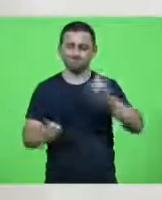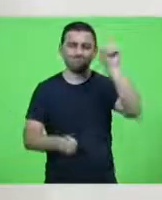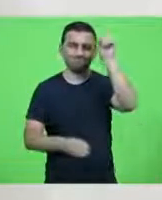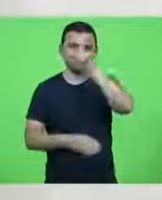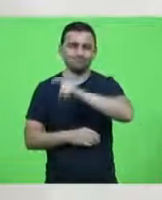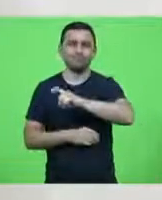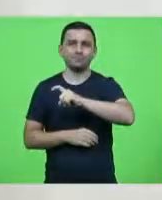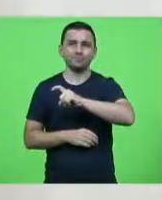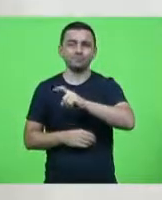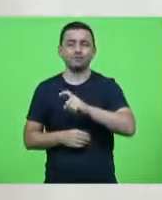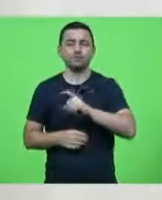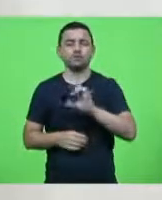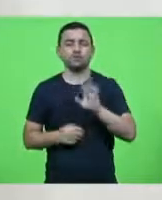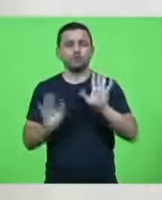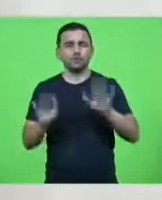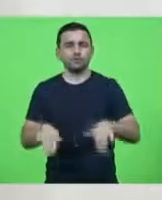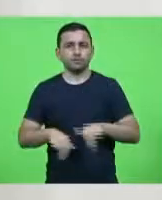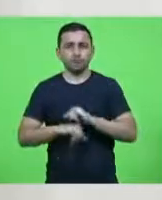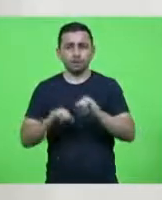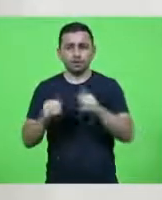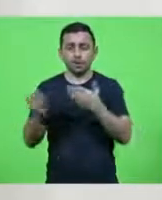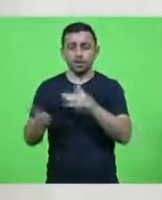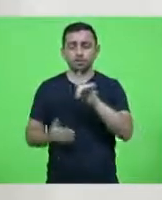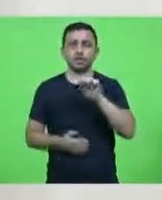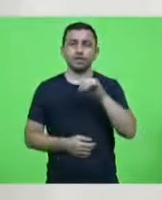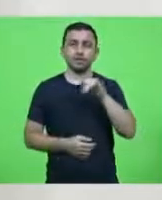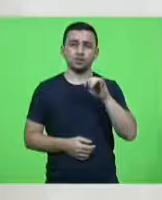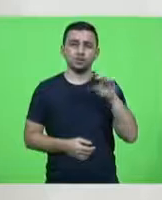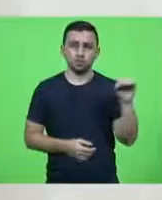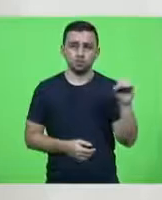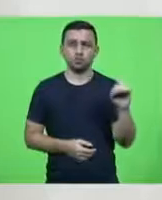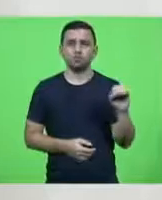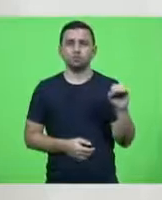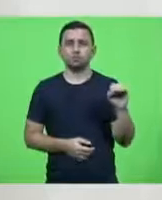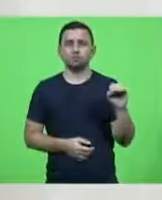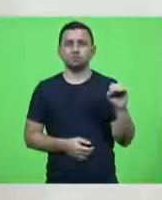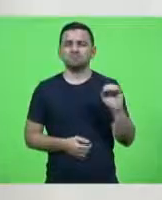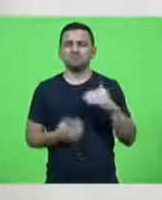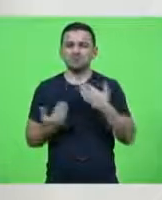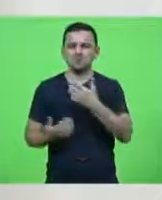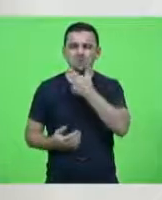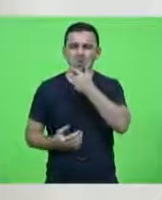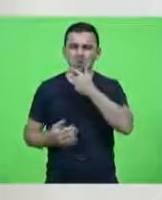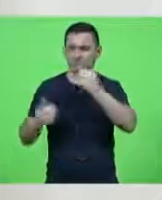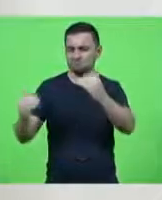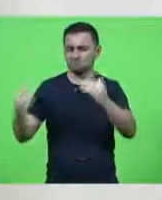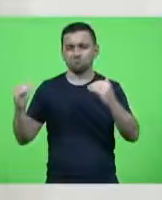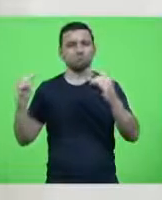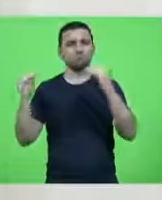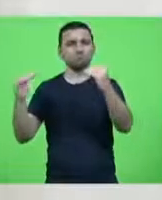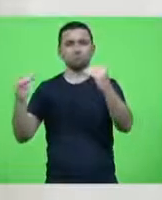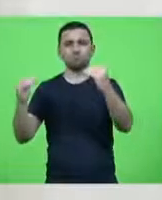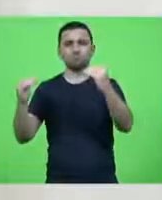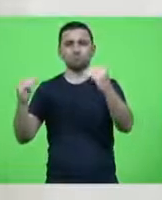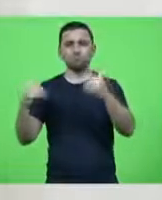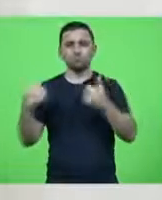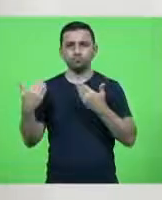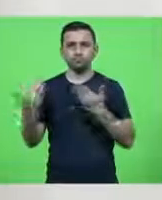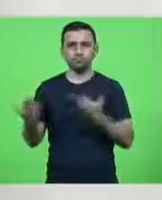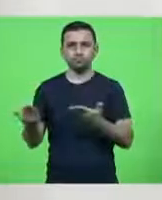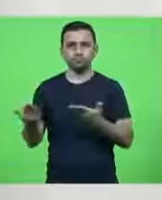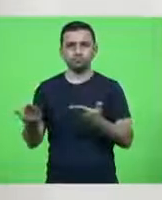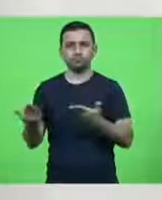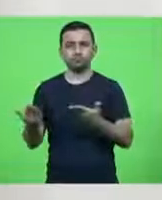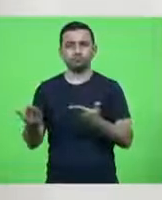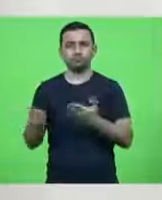Mas, finalizando, dizendo, Genésio Goulart, um grande homem que deixa um